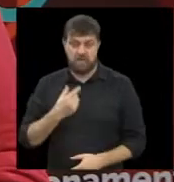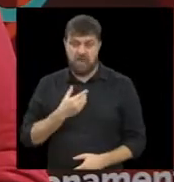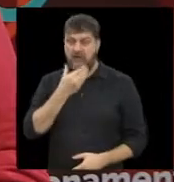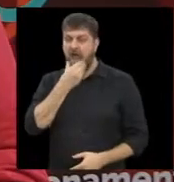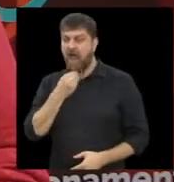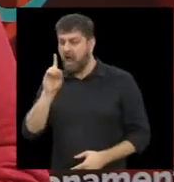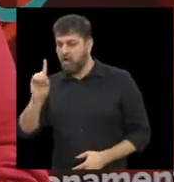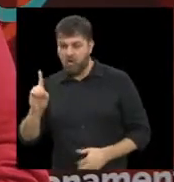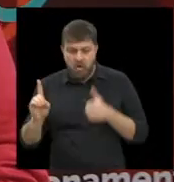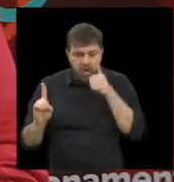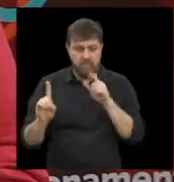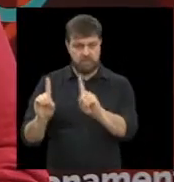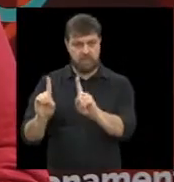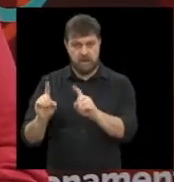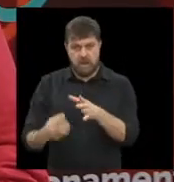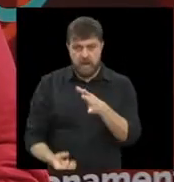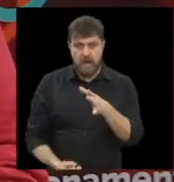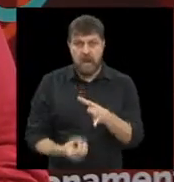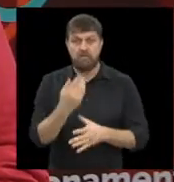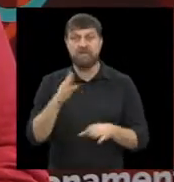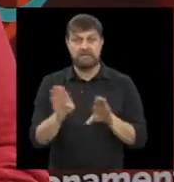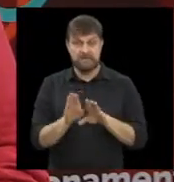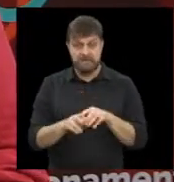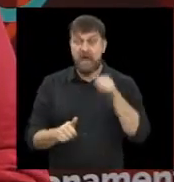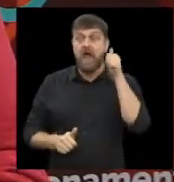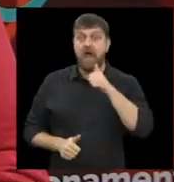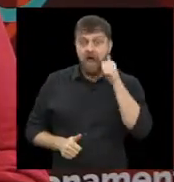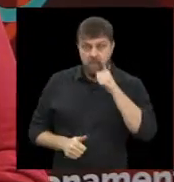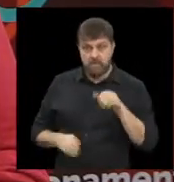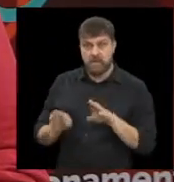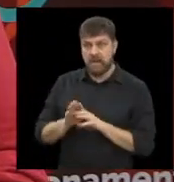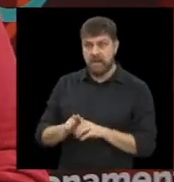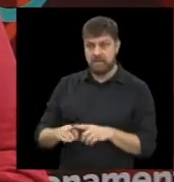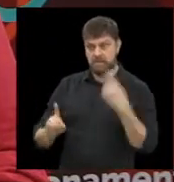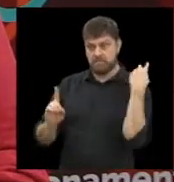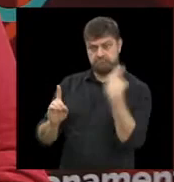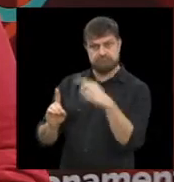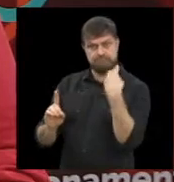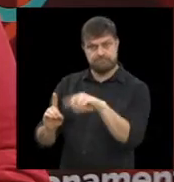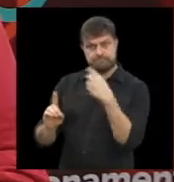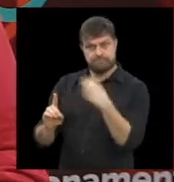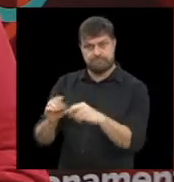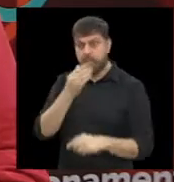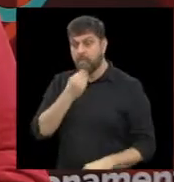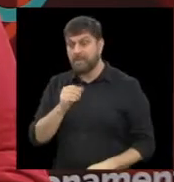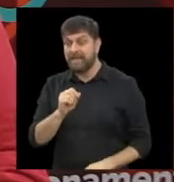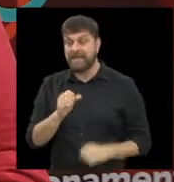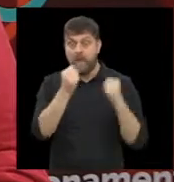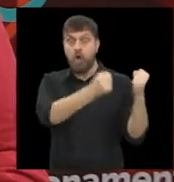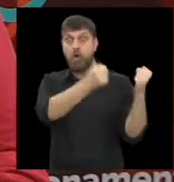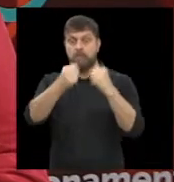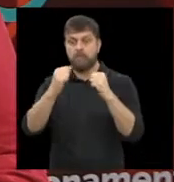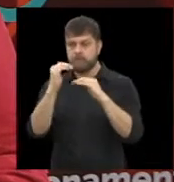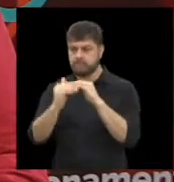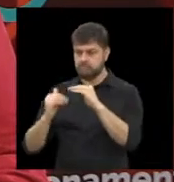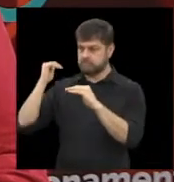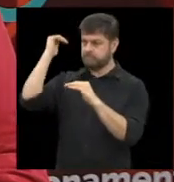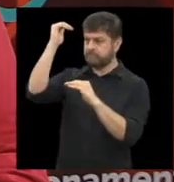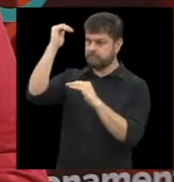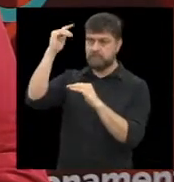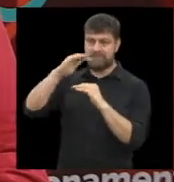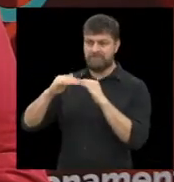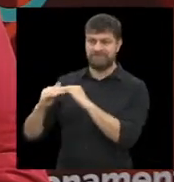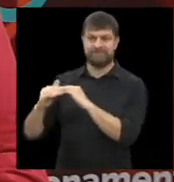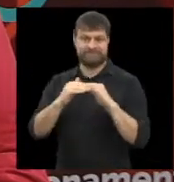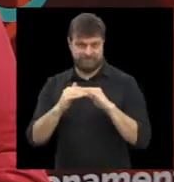homem com a mulher, também acontece da mulher com o homem, porque a questão que se leva em conta é o poder excessivo que você tem